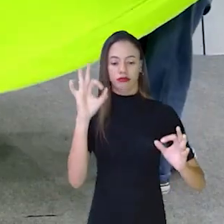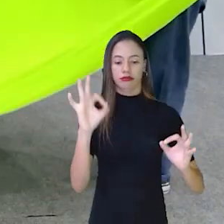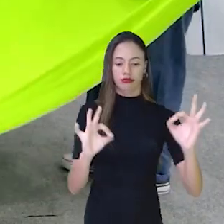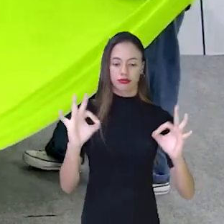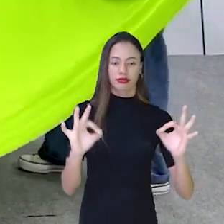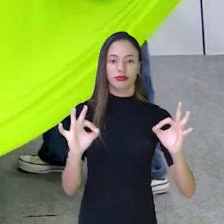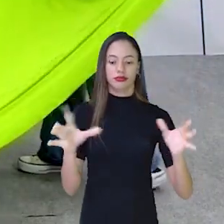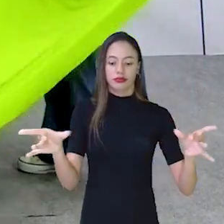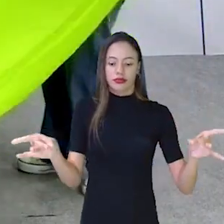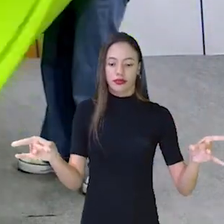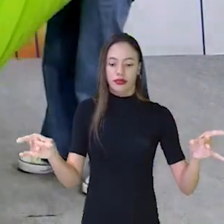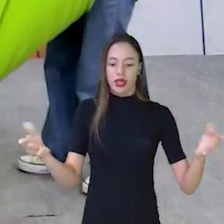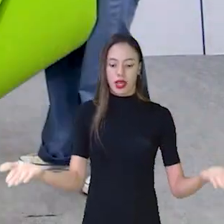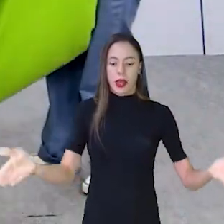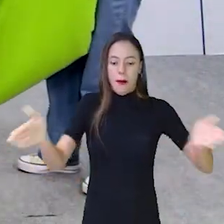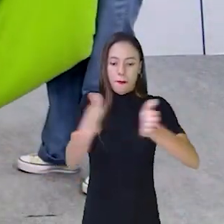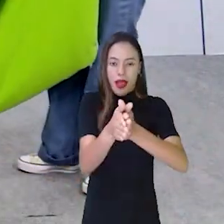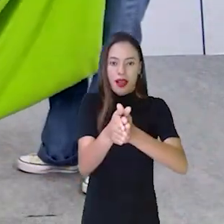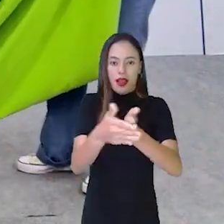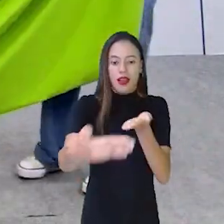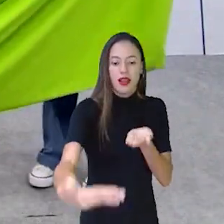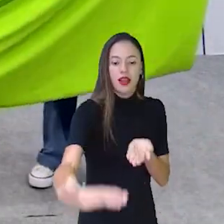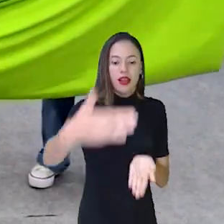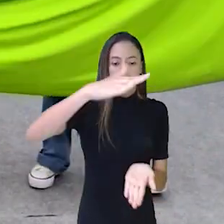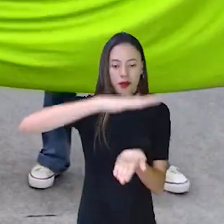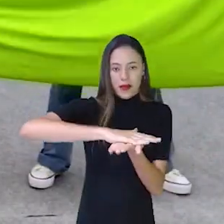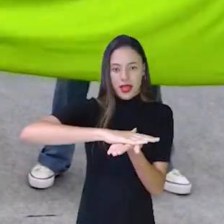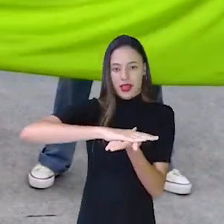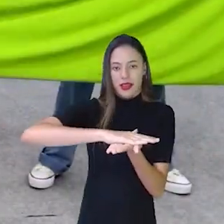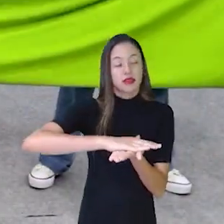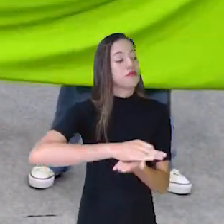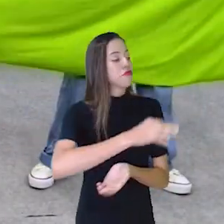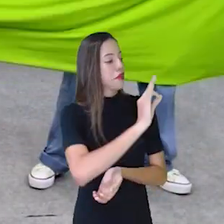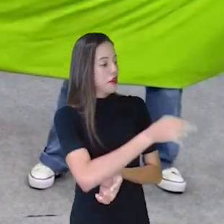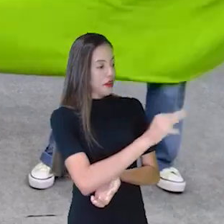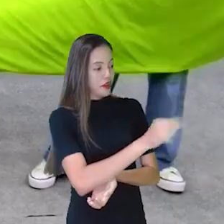Mais pra frente. Pronto. Foi? Pronto. Isso.